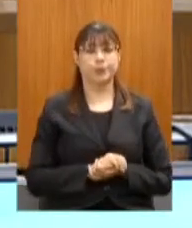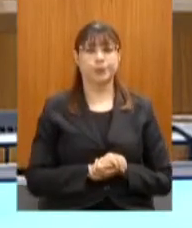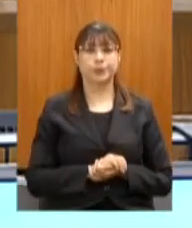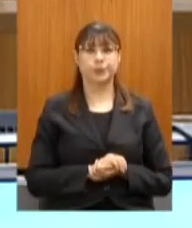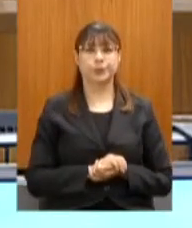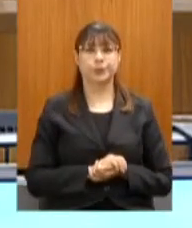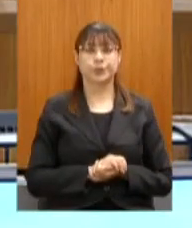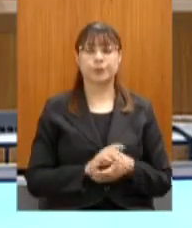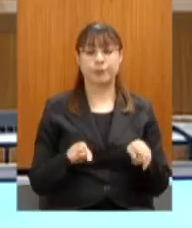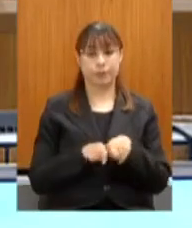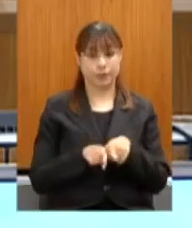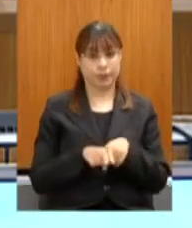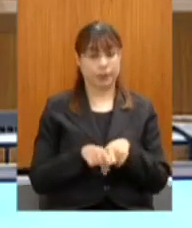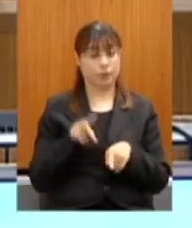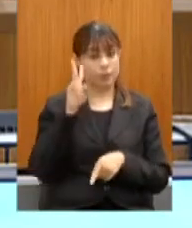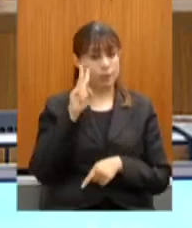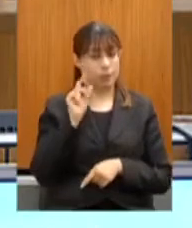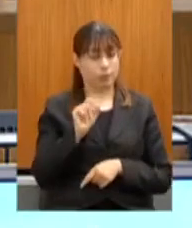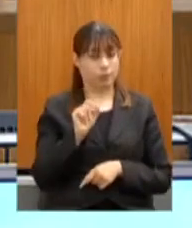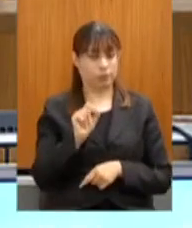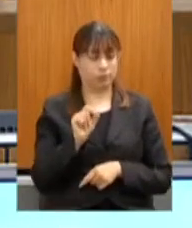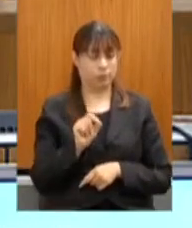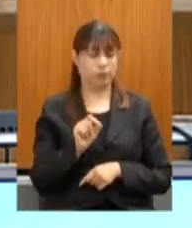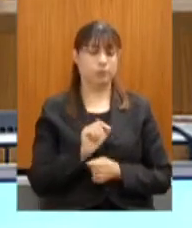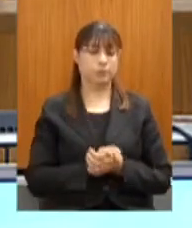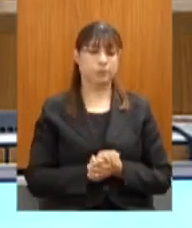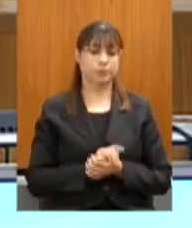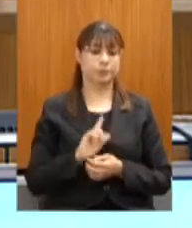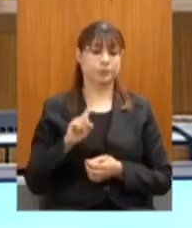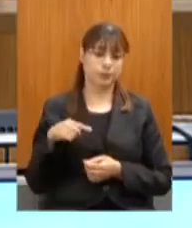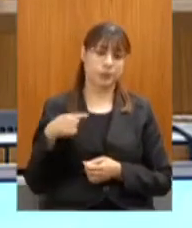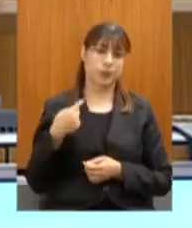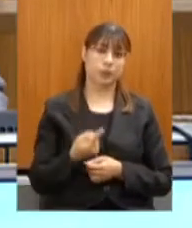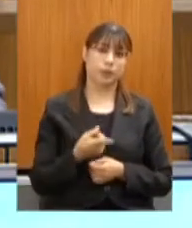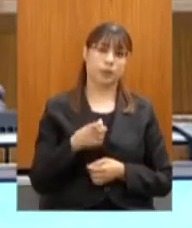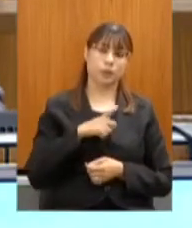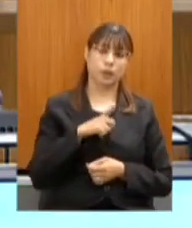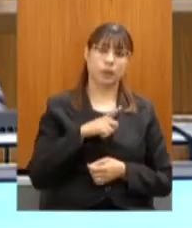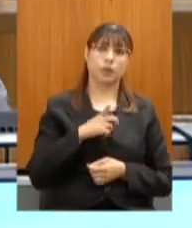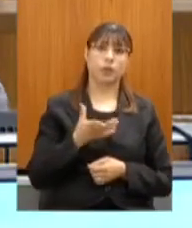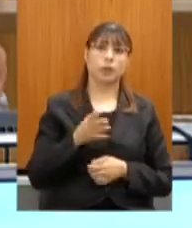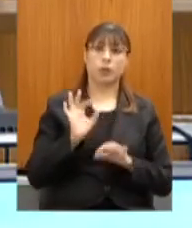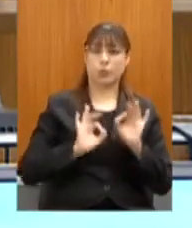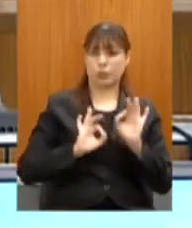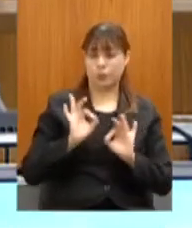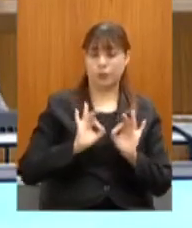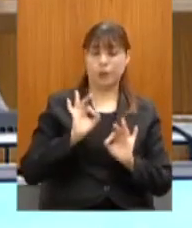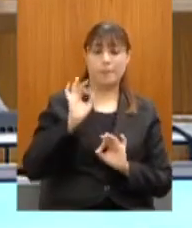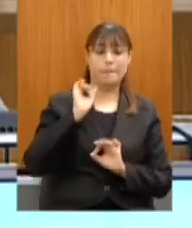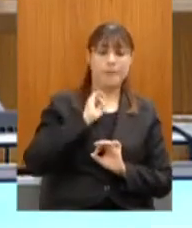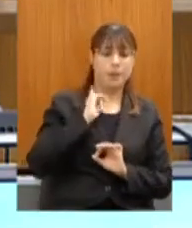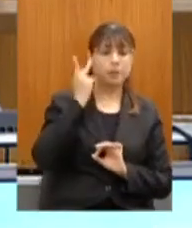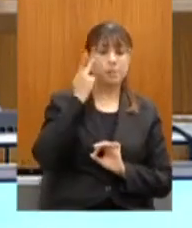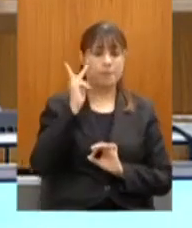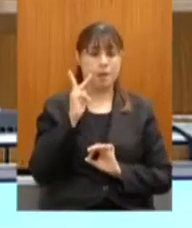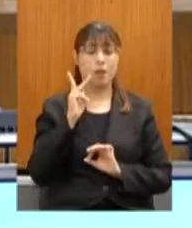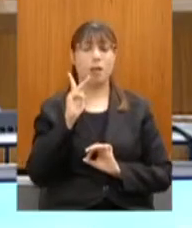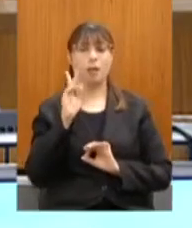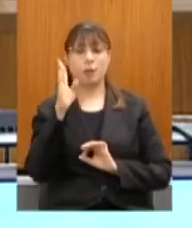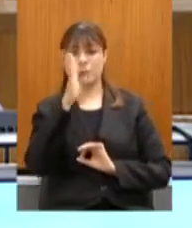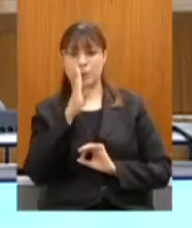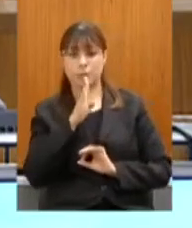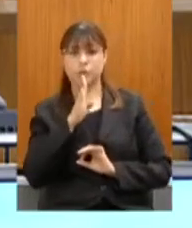Lembrando que, depois, nós teremos o Minas para o Brasil, que pretendemos lançar já no mês de